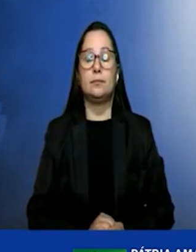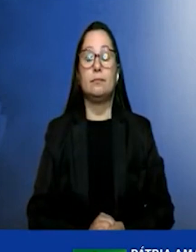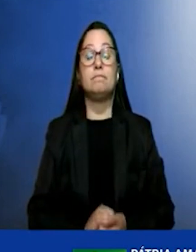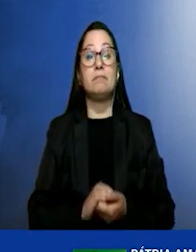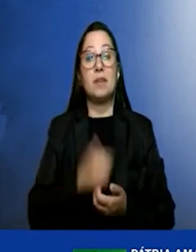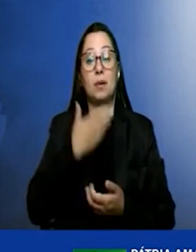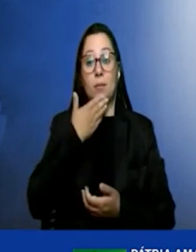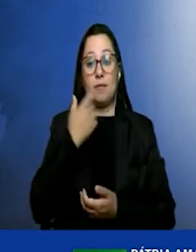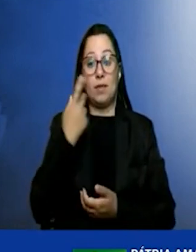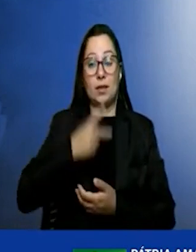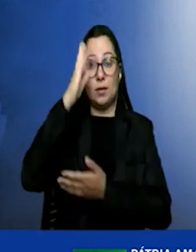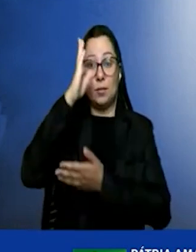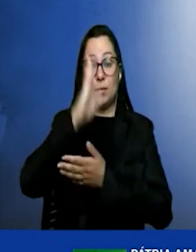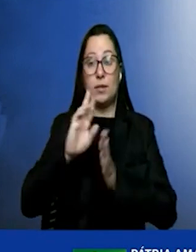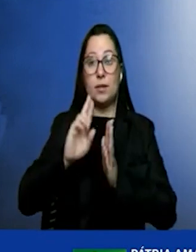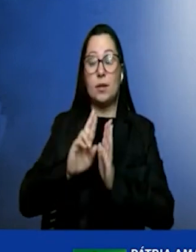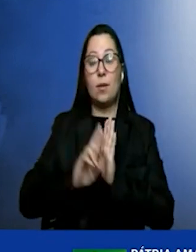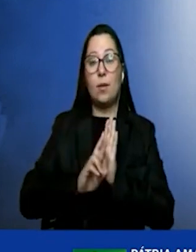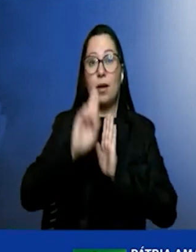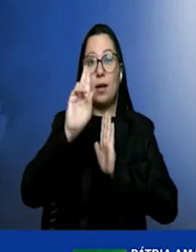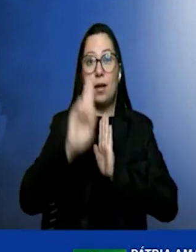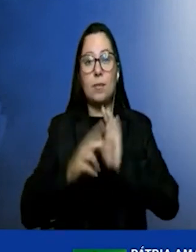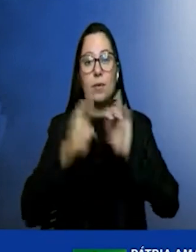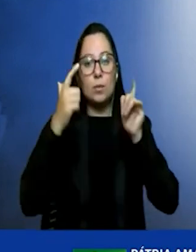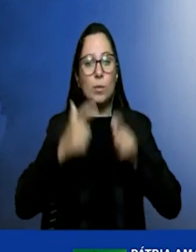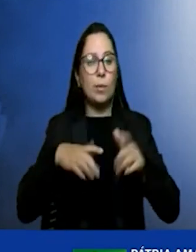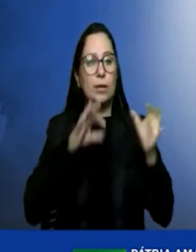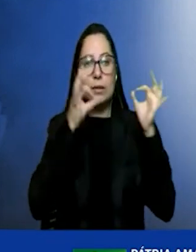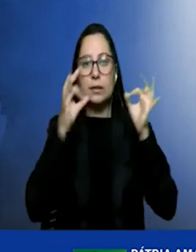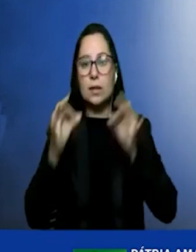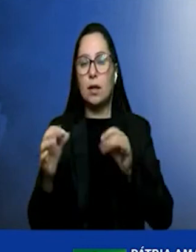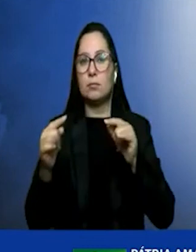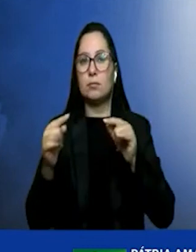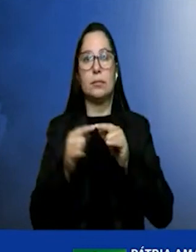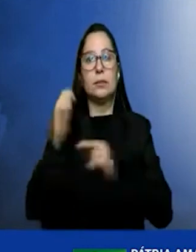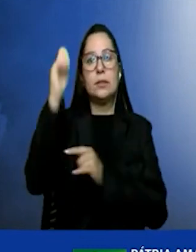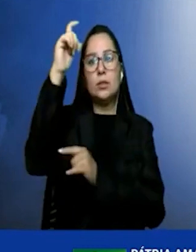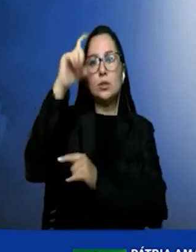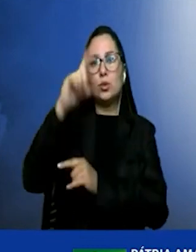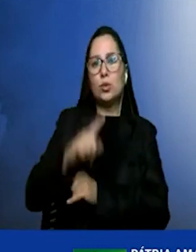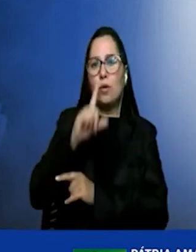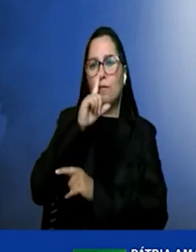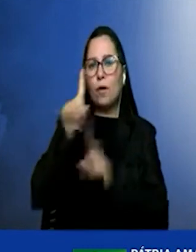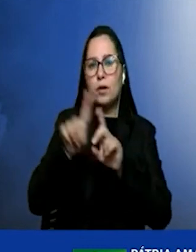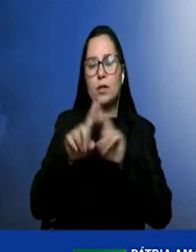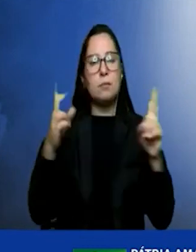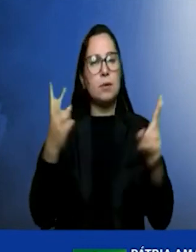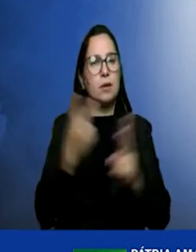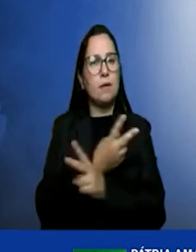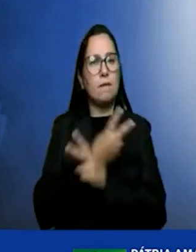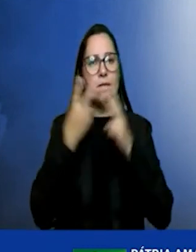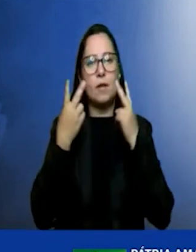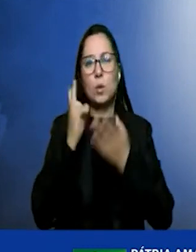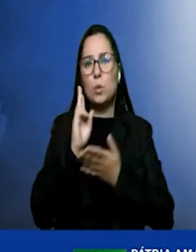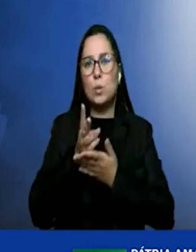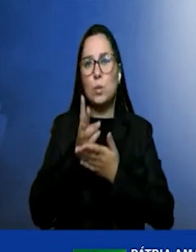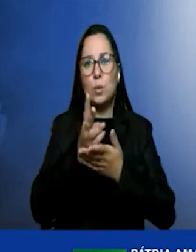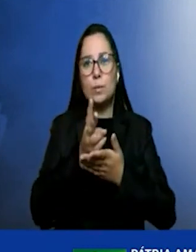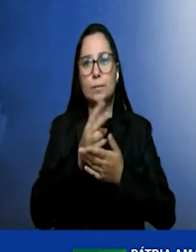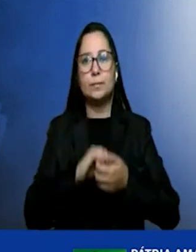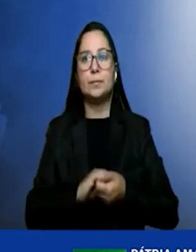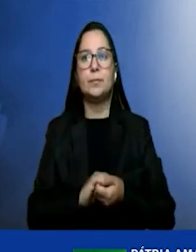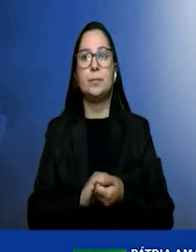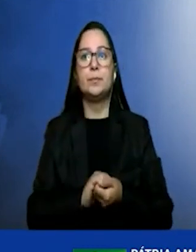representa um ambiente ideal, com sol abundante e ventos fortes e constantes. Além de alto